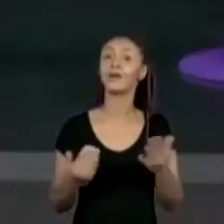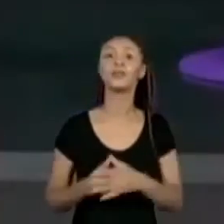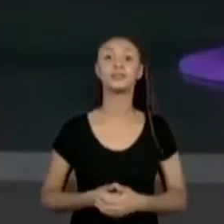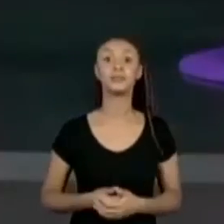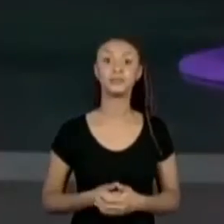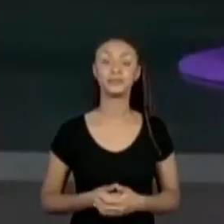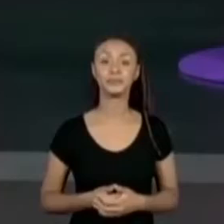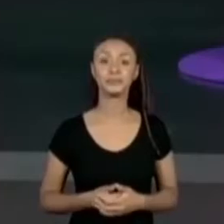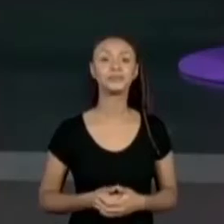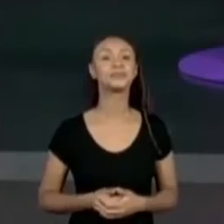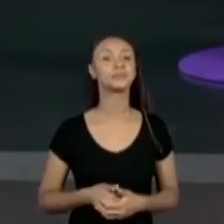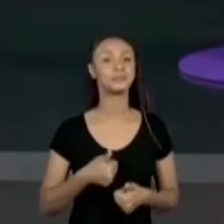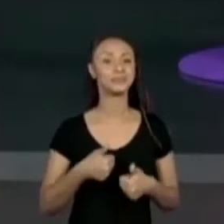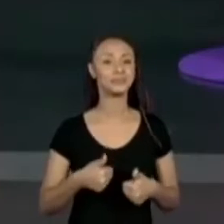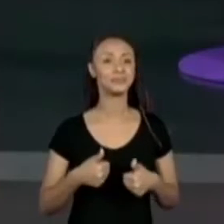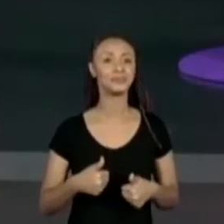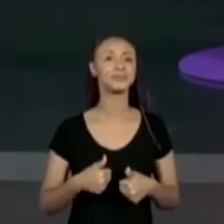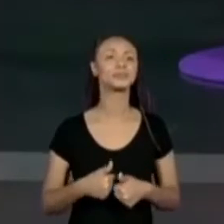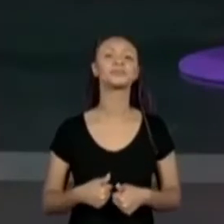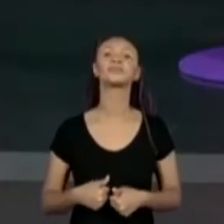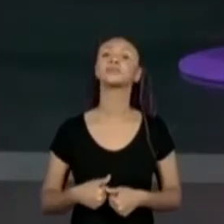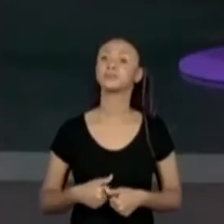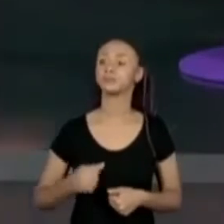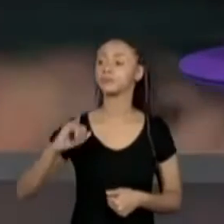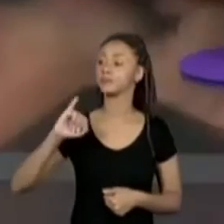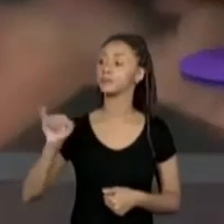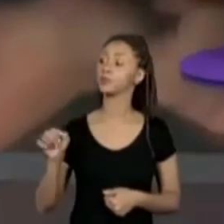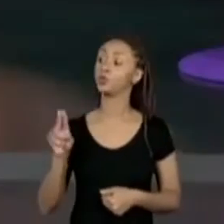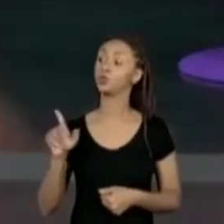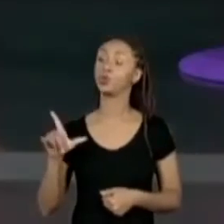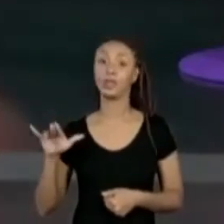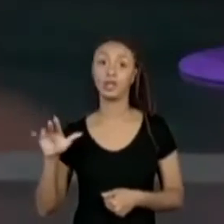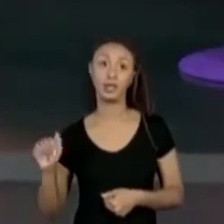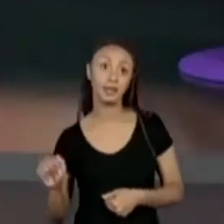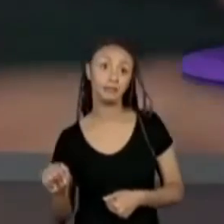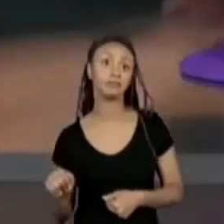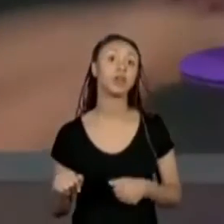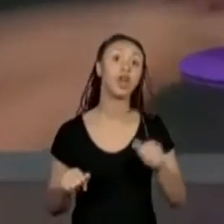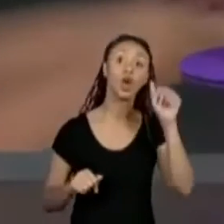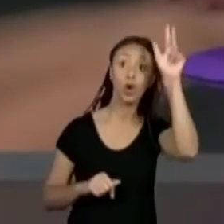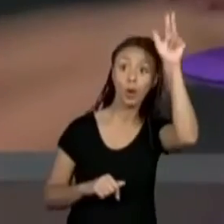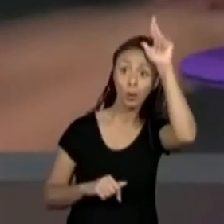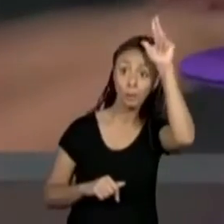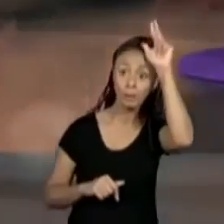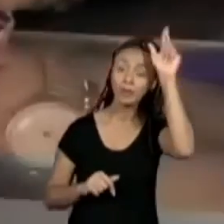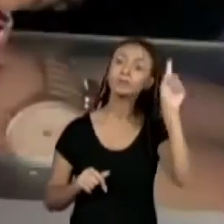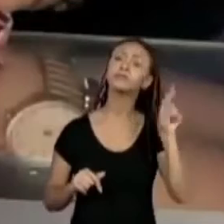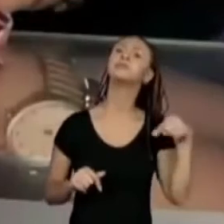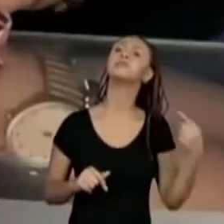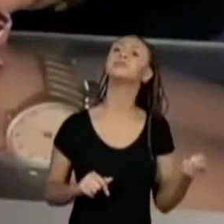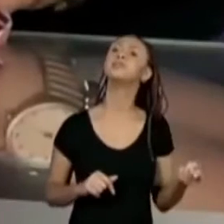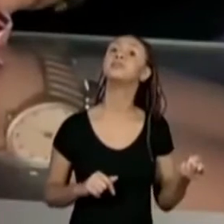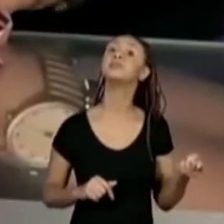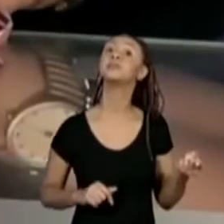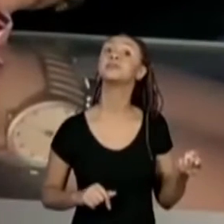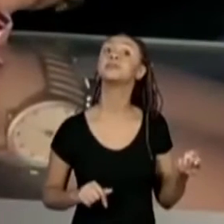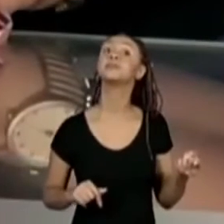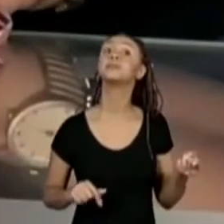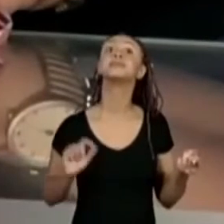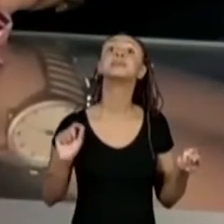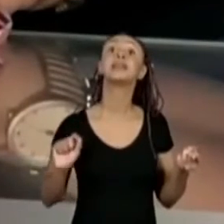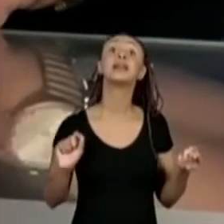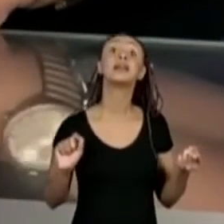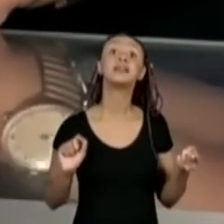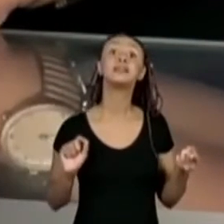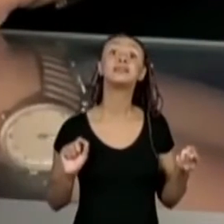Muito bem. Então, vai ficar Juliana e Roberto. E depois do Roberto? Quem vai